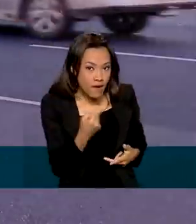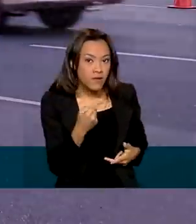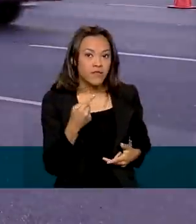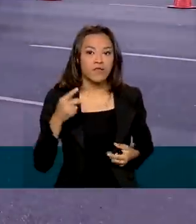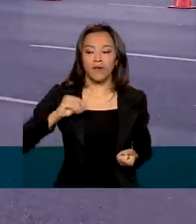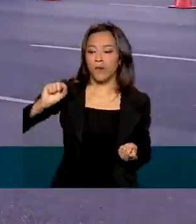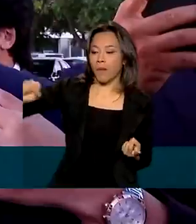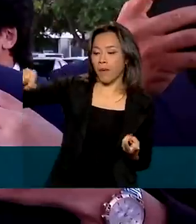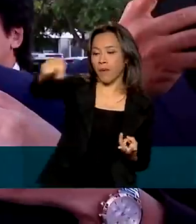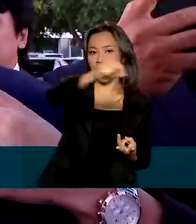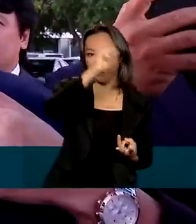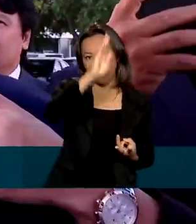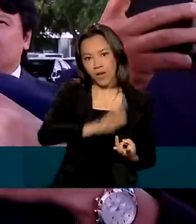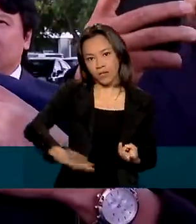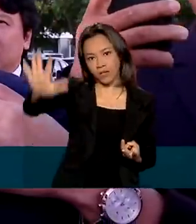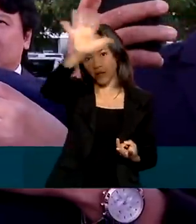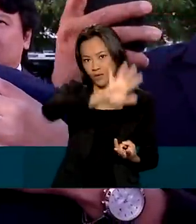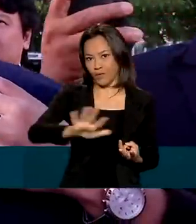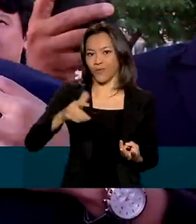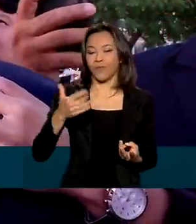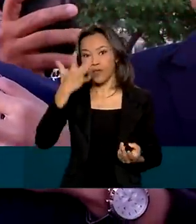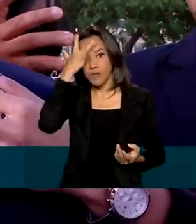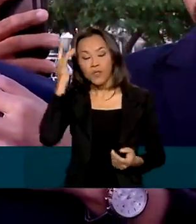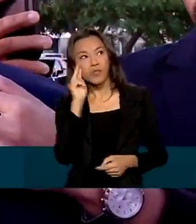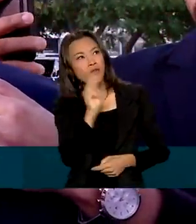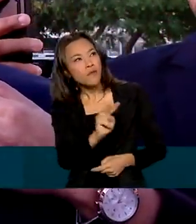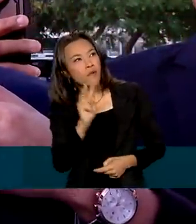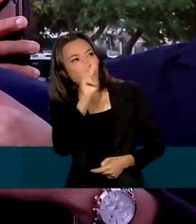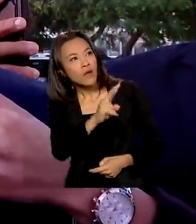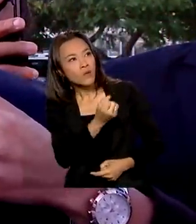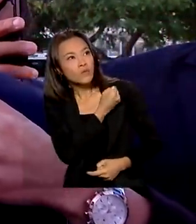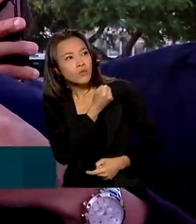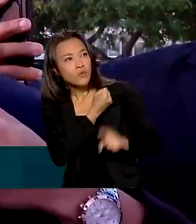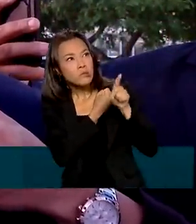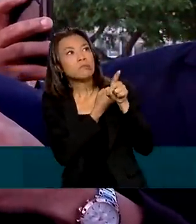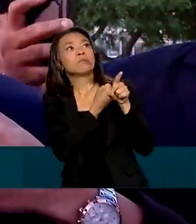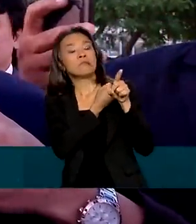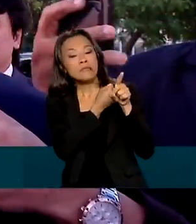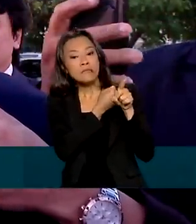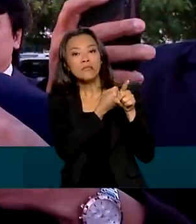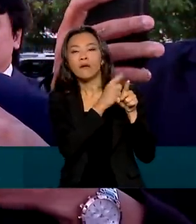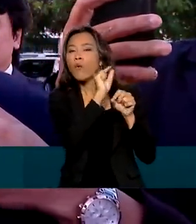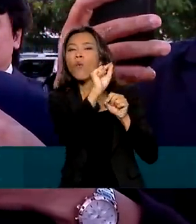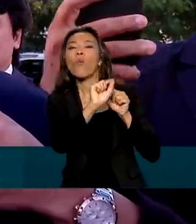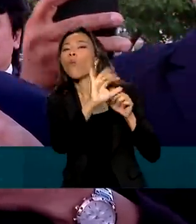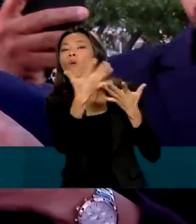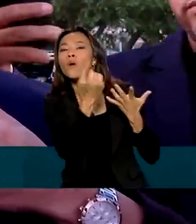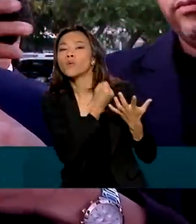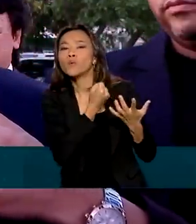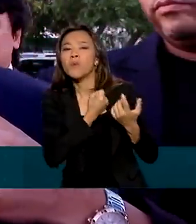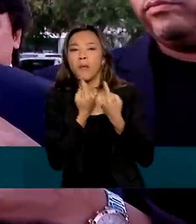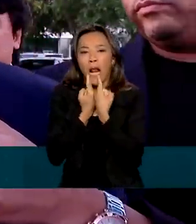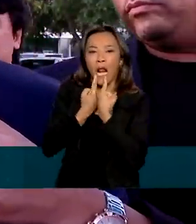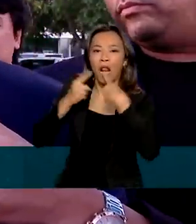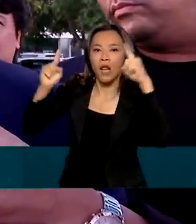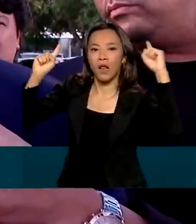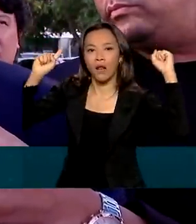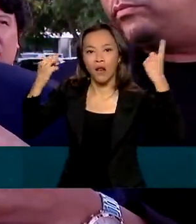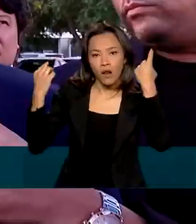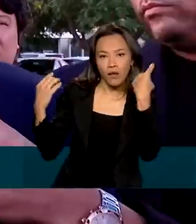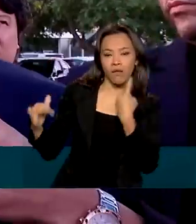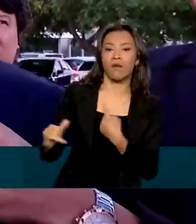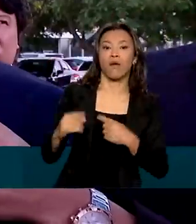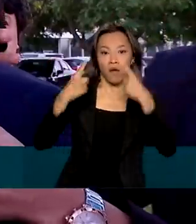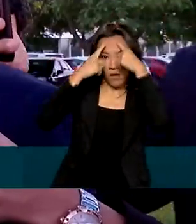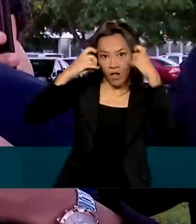por todo o país. As pessoas vão poder ver o letreiro, perceber qual é o número ali para fazer uma denúncia. E